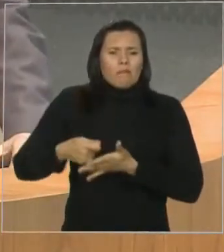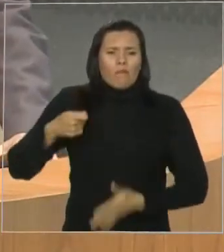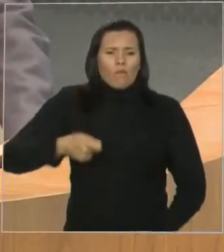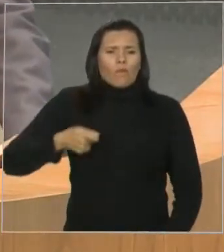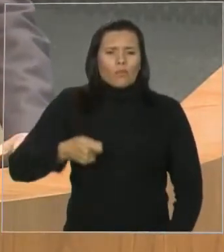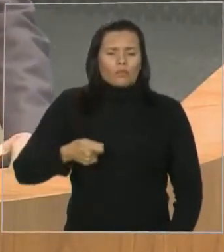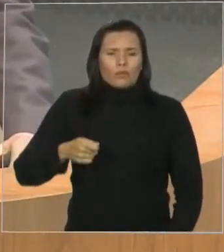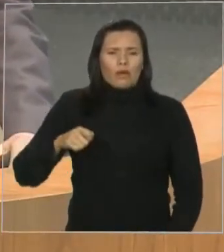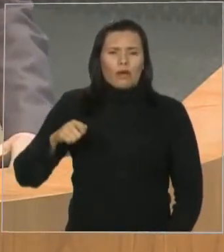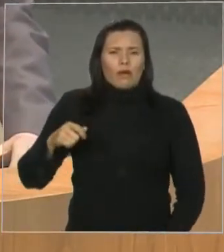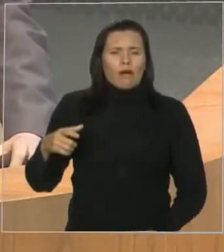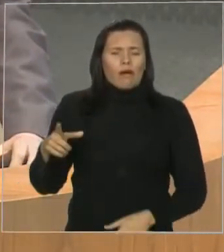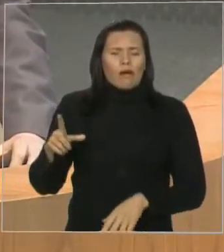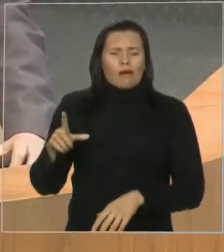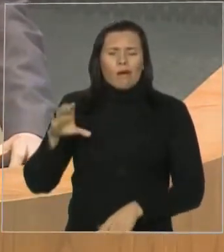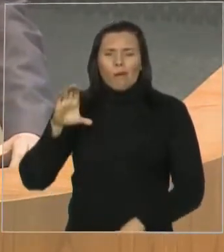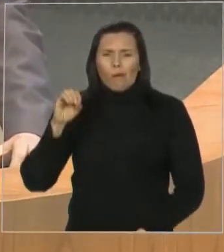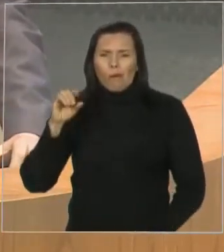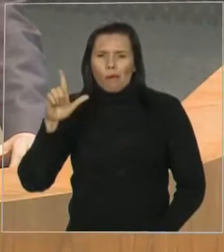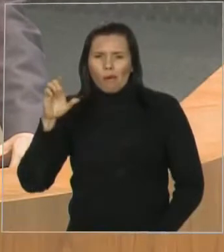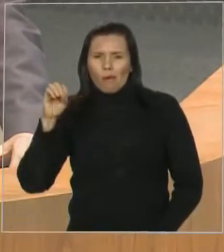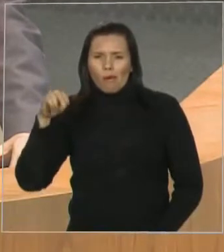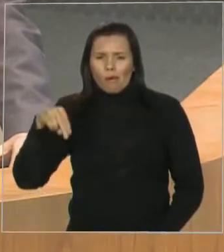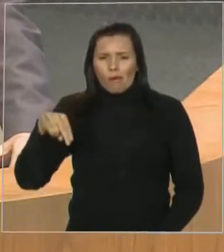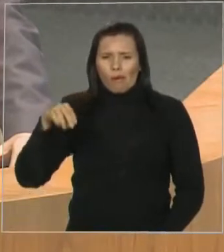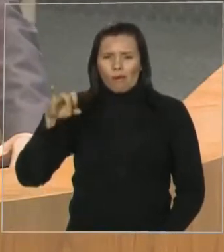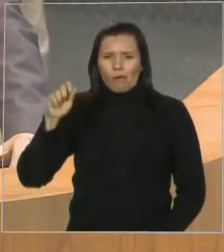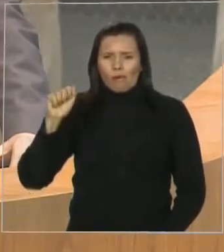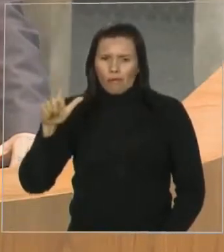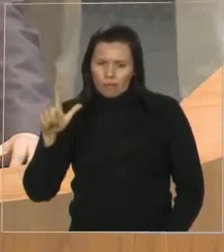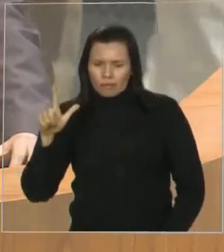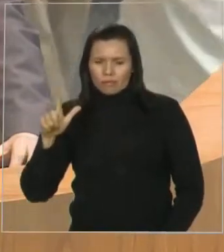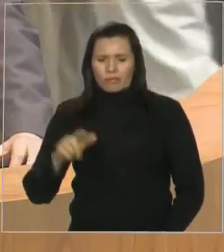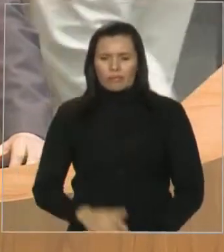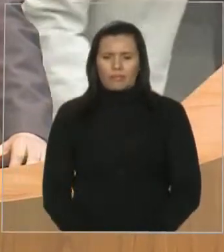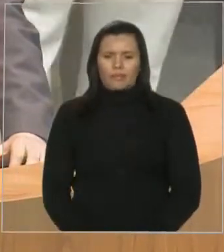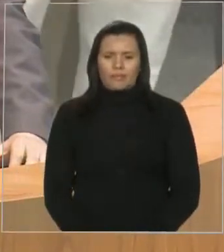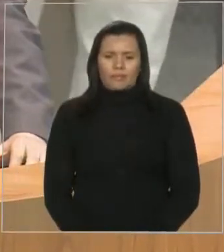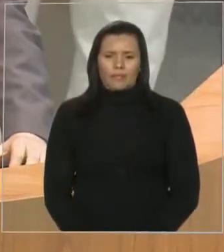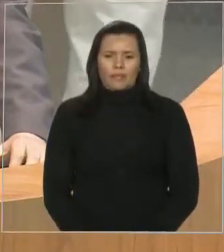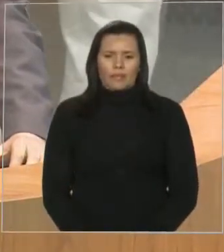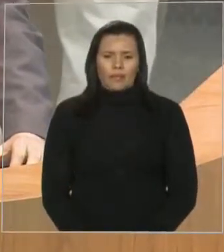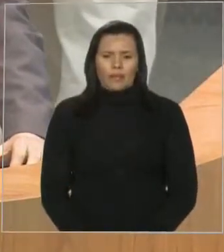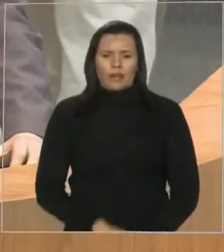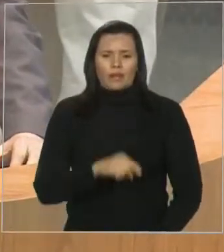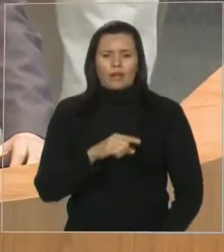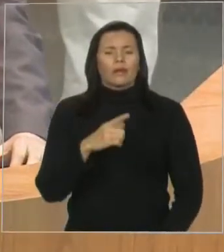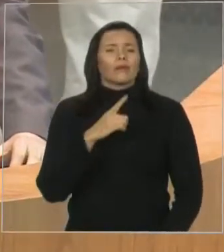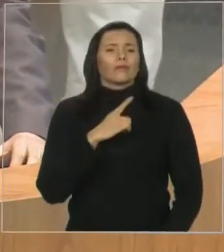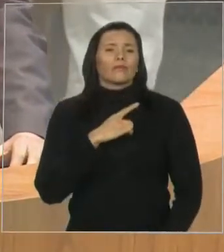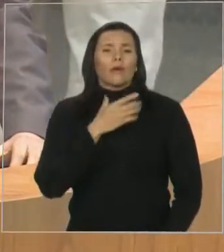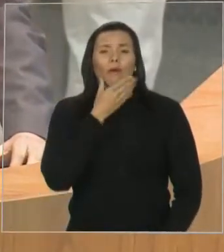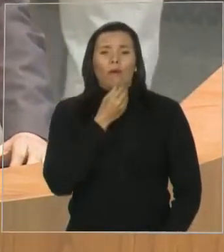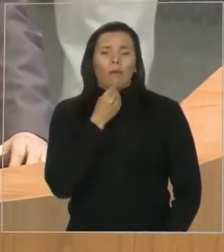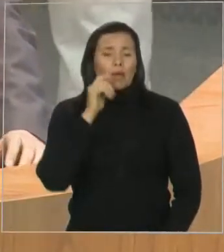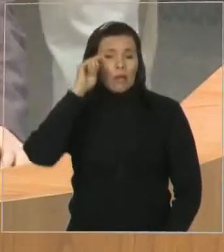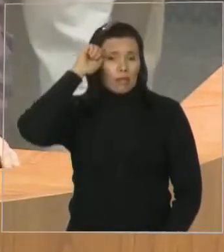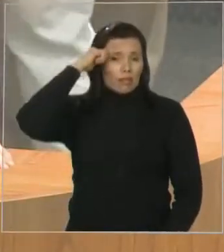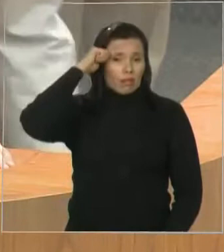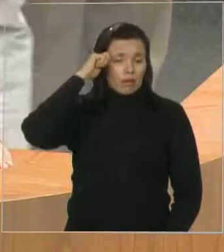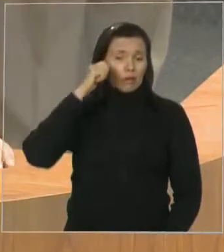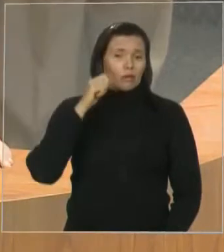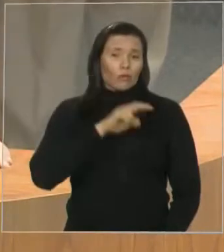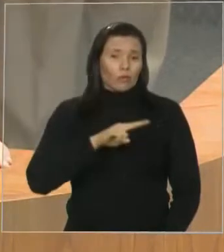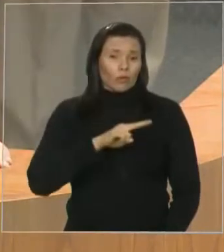Mais de 3 mil pessoas formavam esse exército, liderado por um negro chamado Negro Cosme. E que